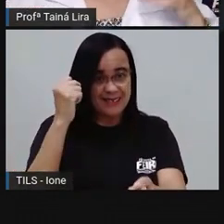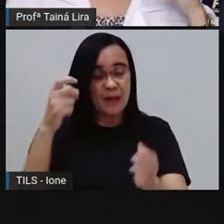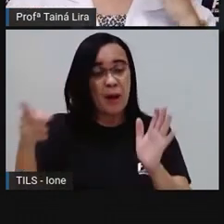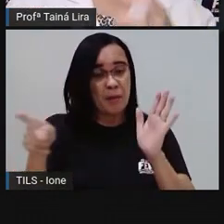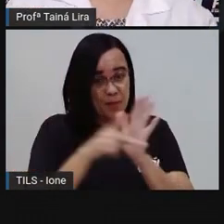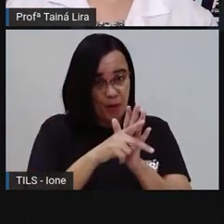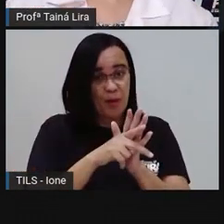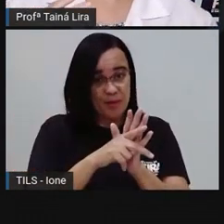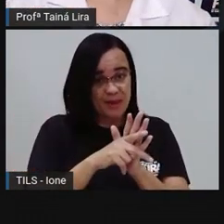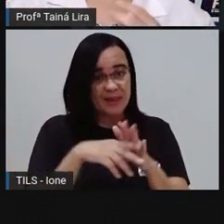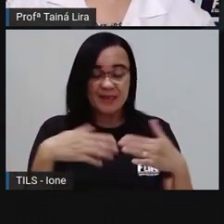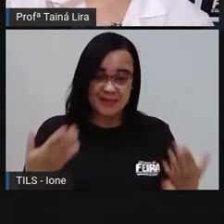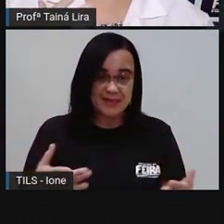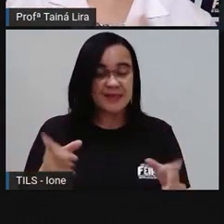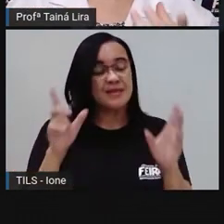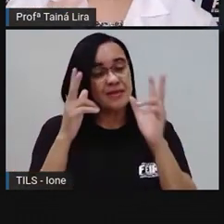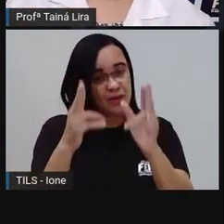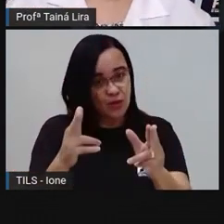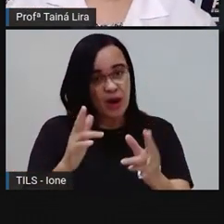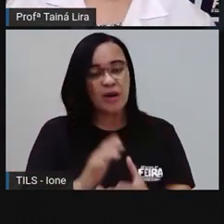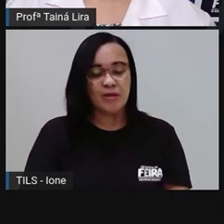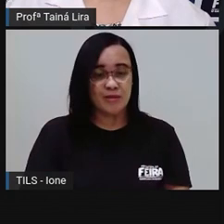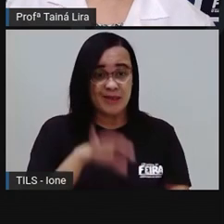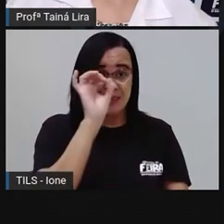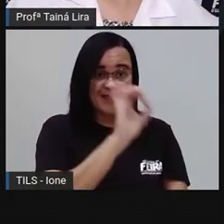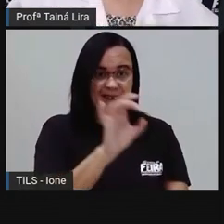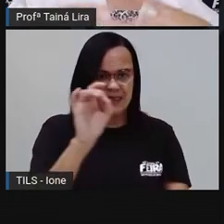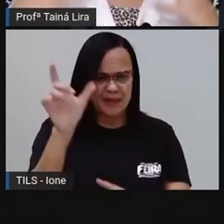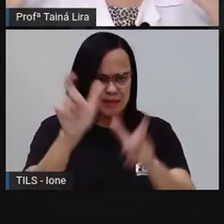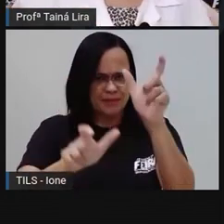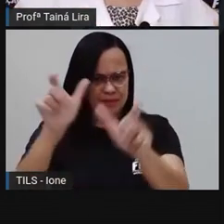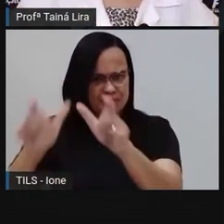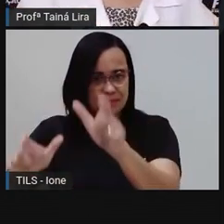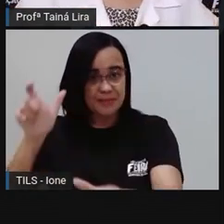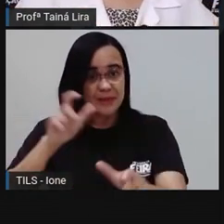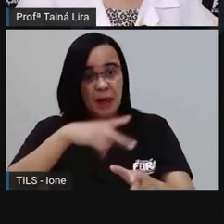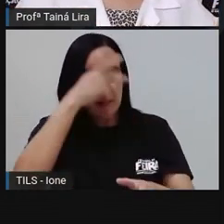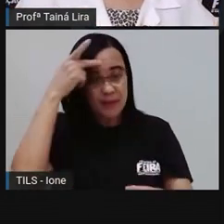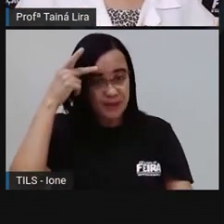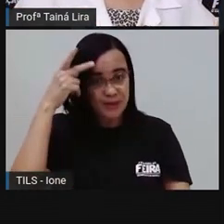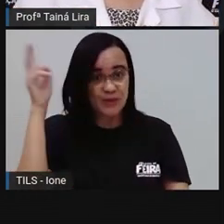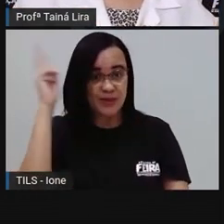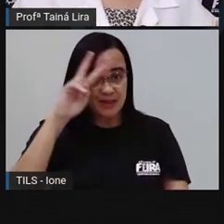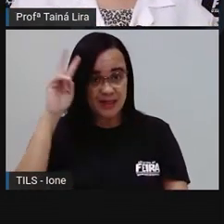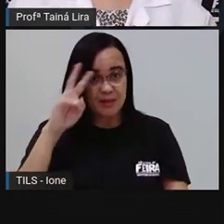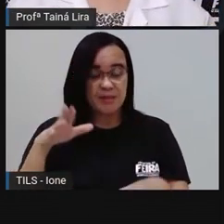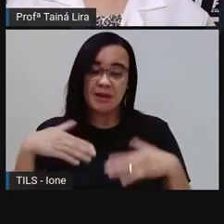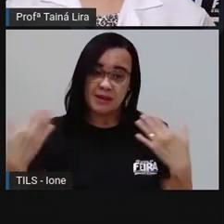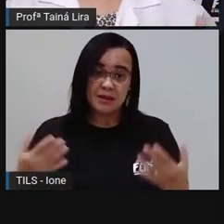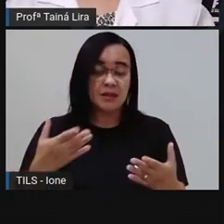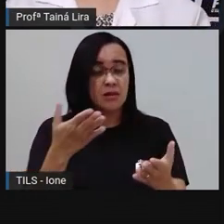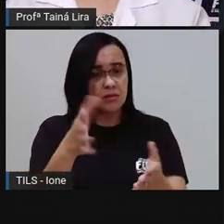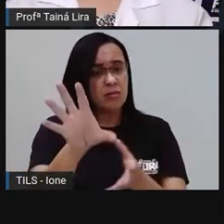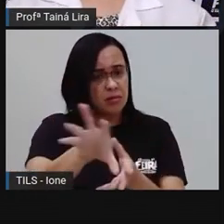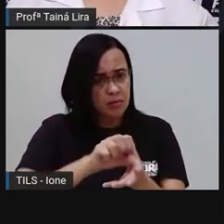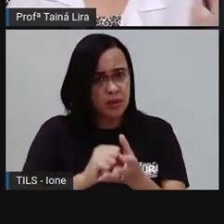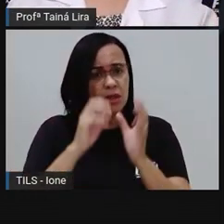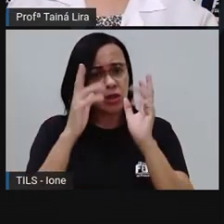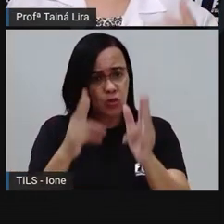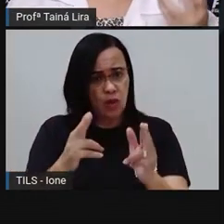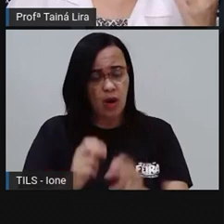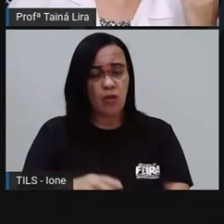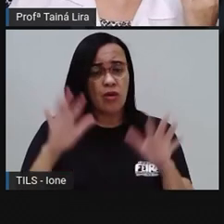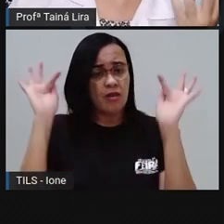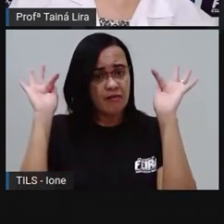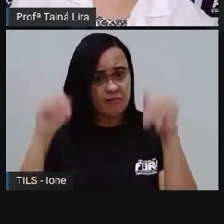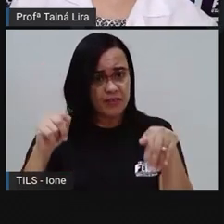Sobre as marcas ali De cada apresentador E também a sua fala final Certo? E no final é importante Se